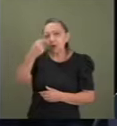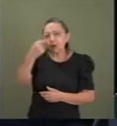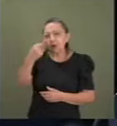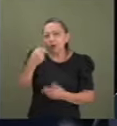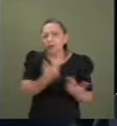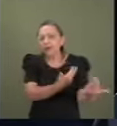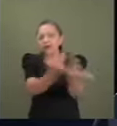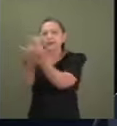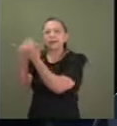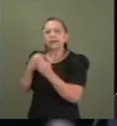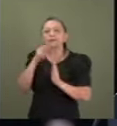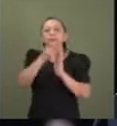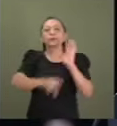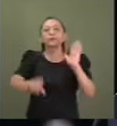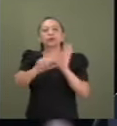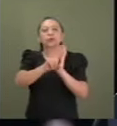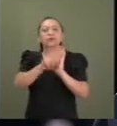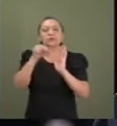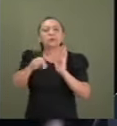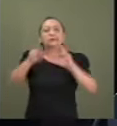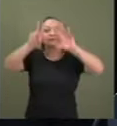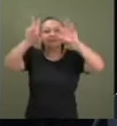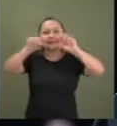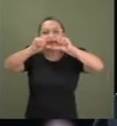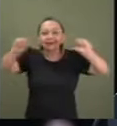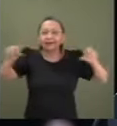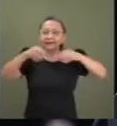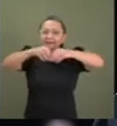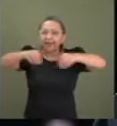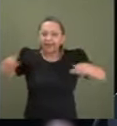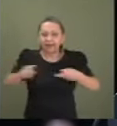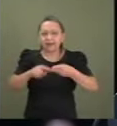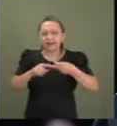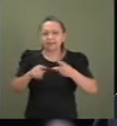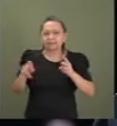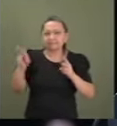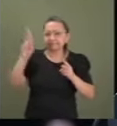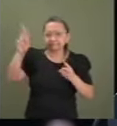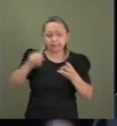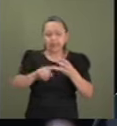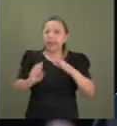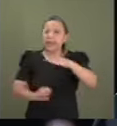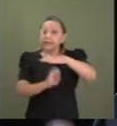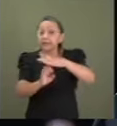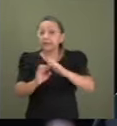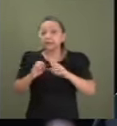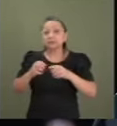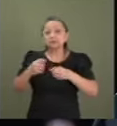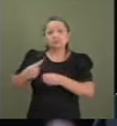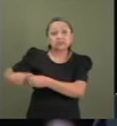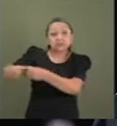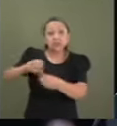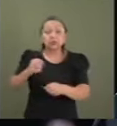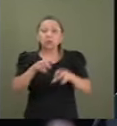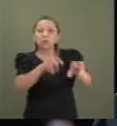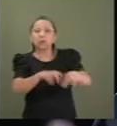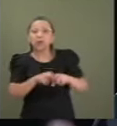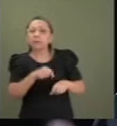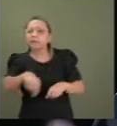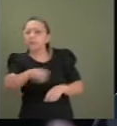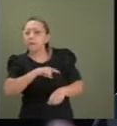um projeto que diz terra, propriedade, empresa, no campo ou da cidade, que for